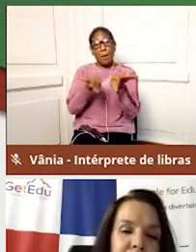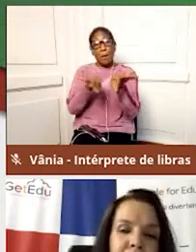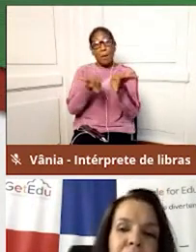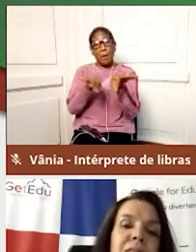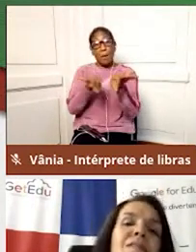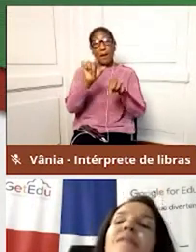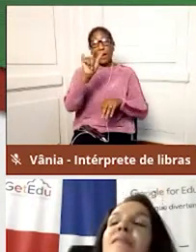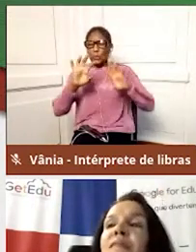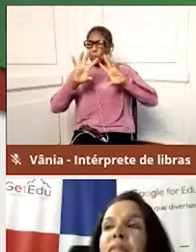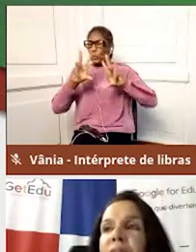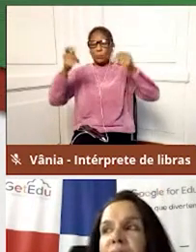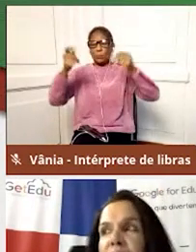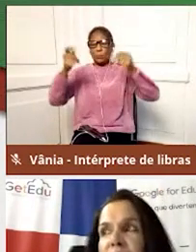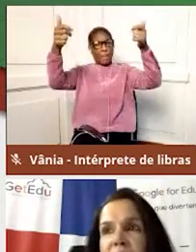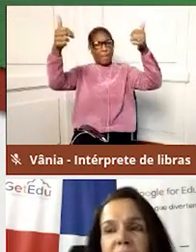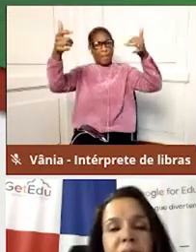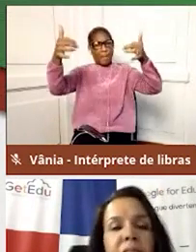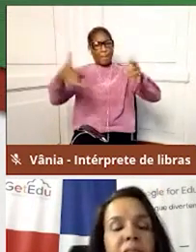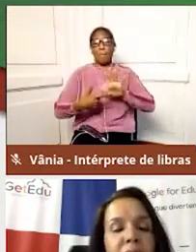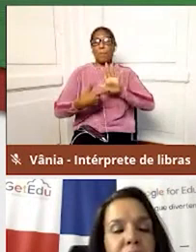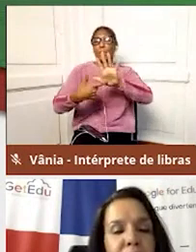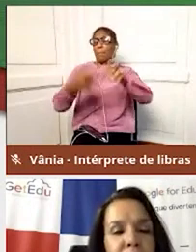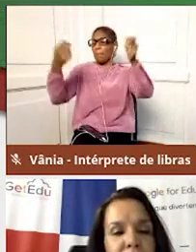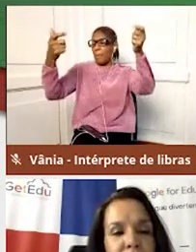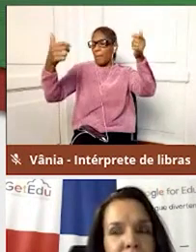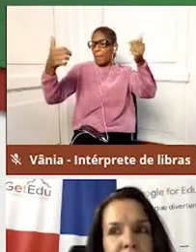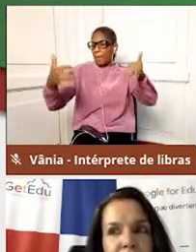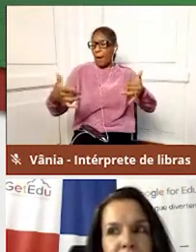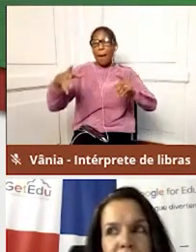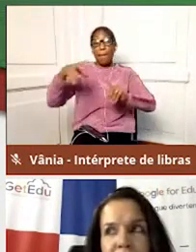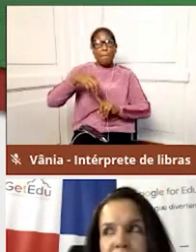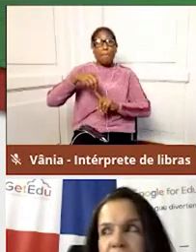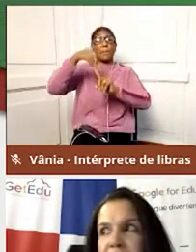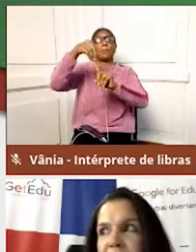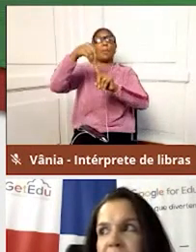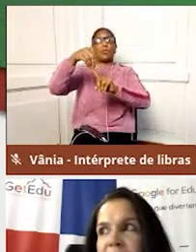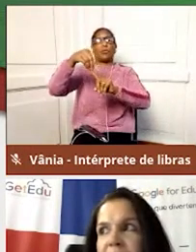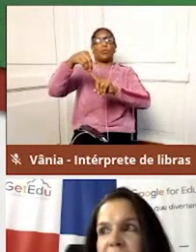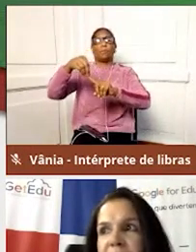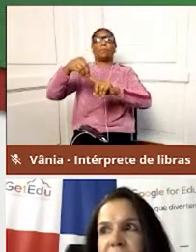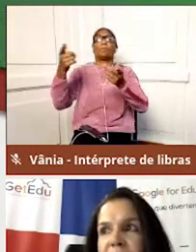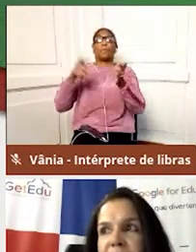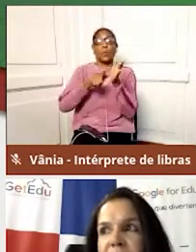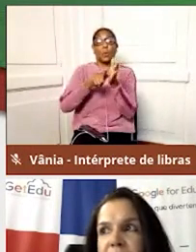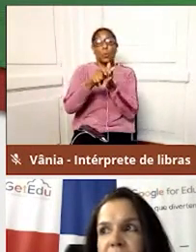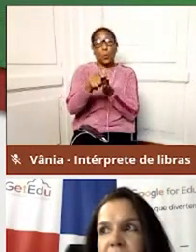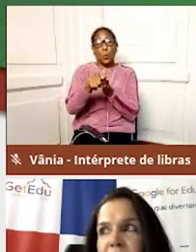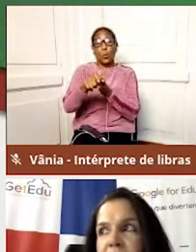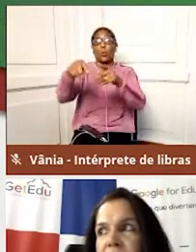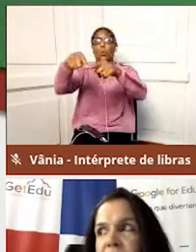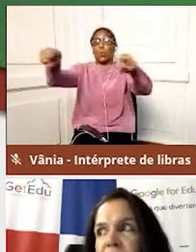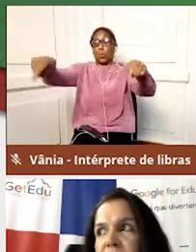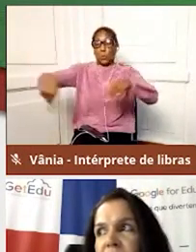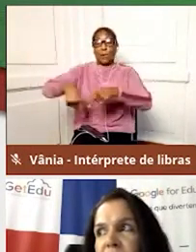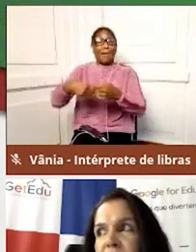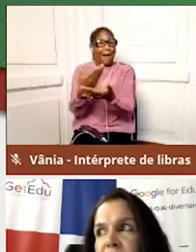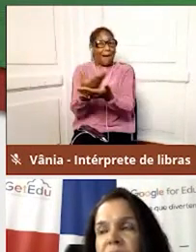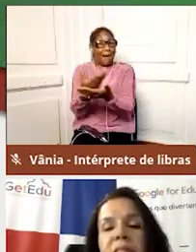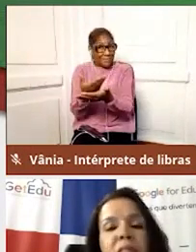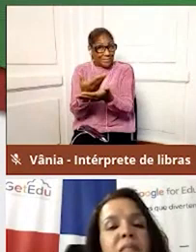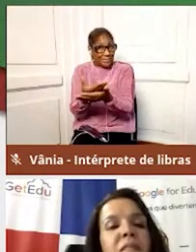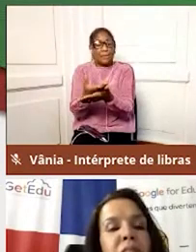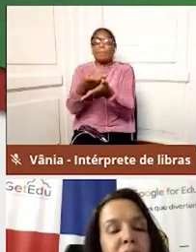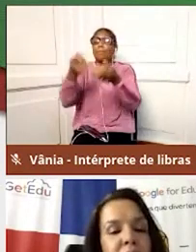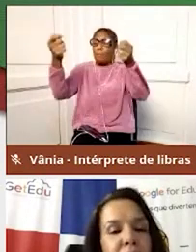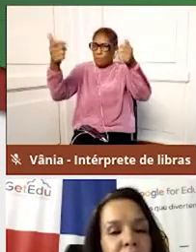toda essa plataforma para vocês, principalmente o Google Classroom. Então, semana ainda faremos, ou essa ou a próxima semana,